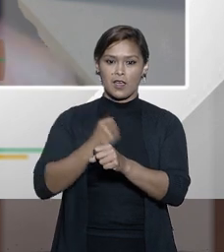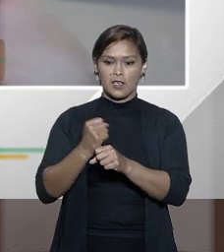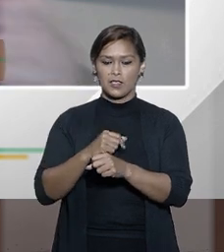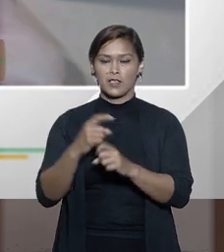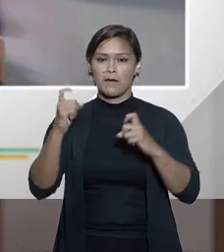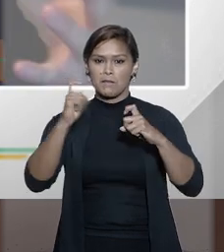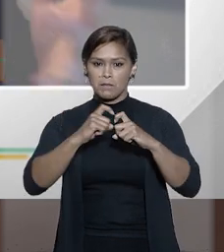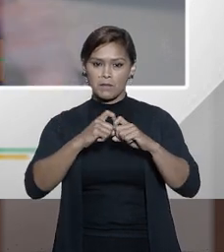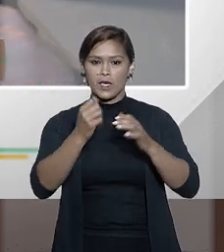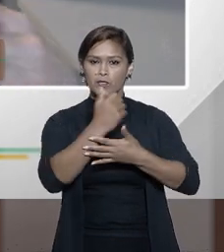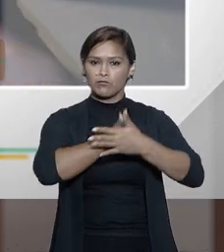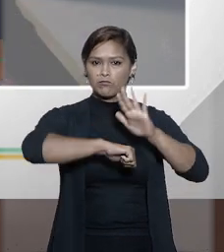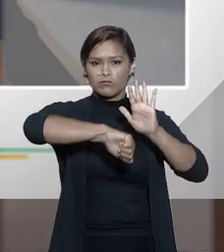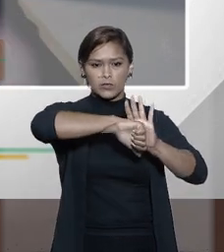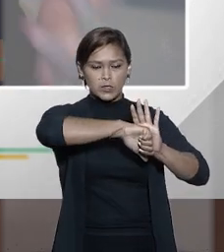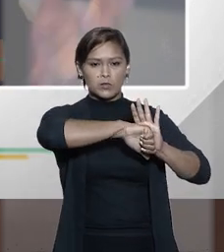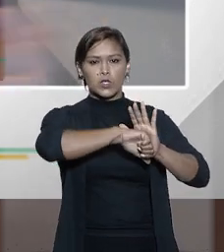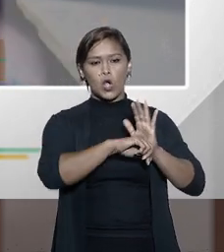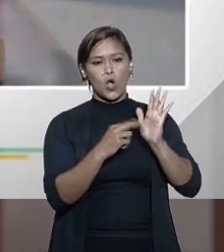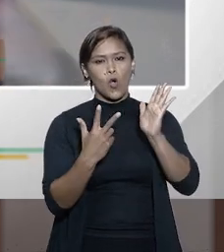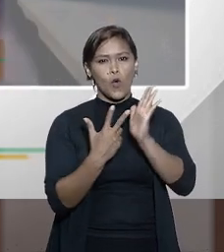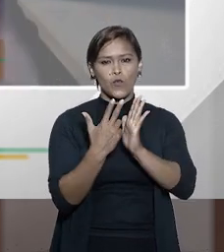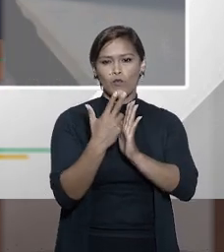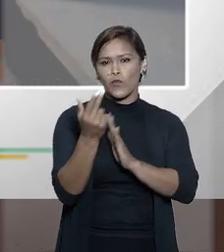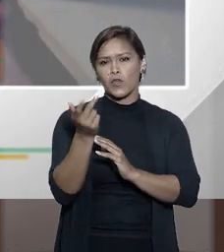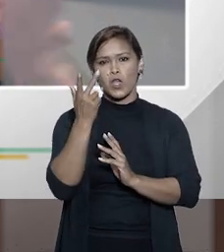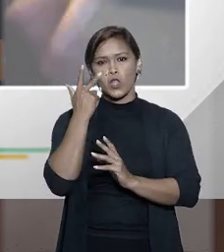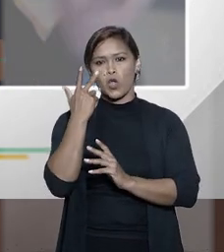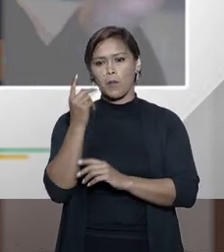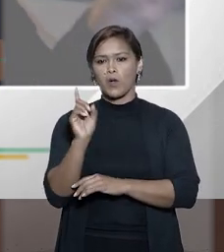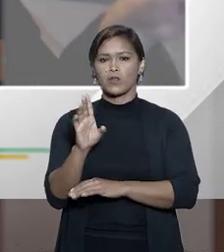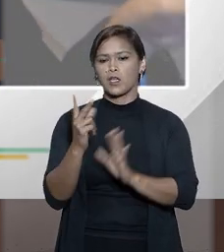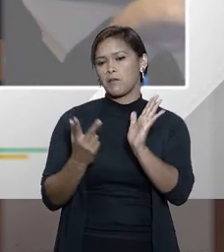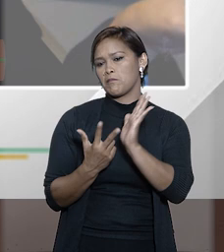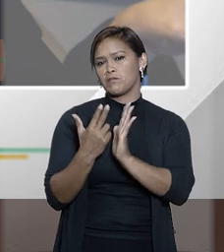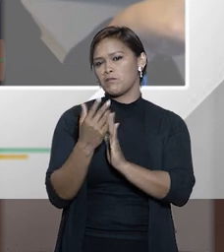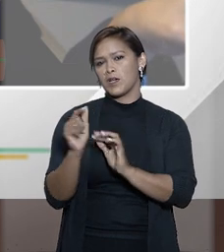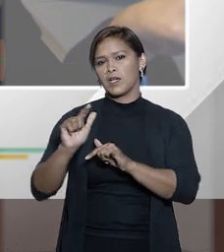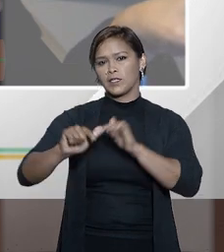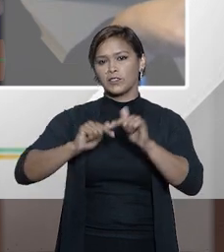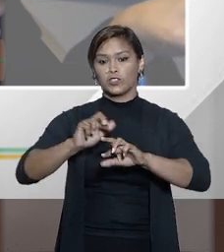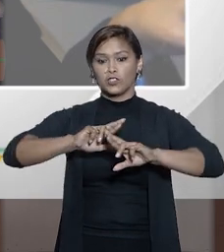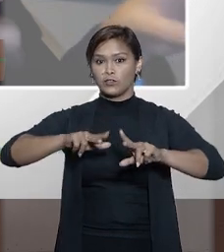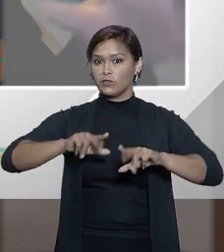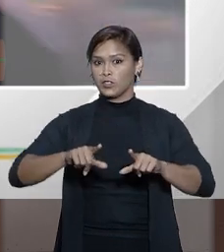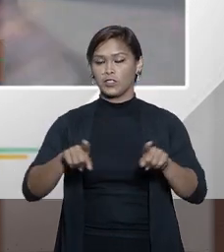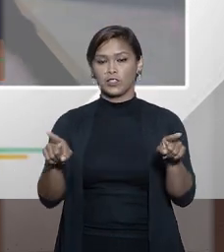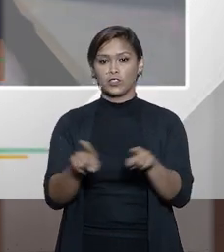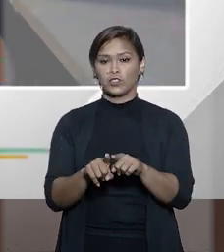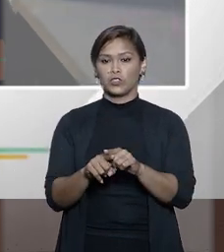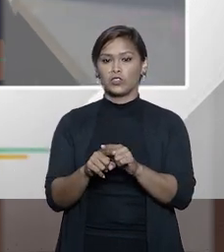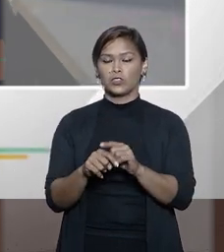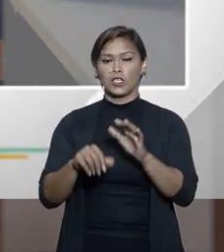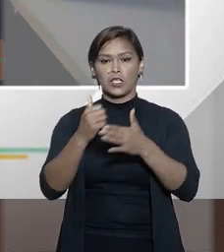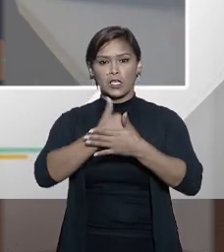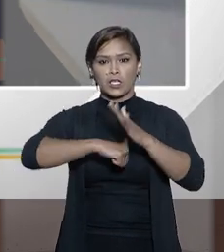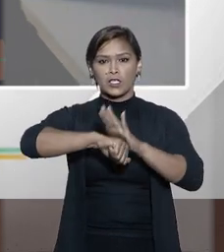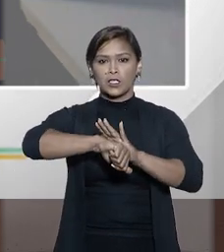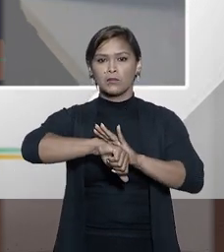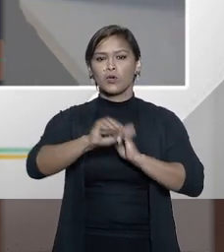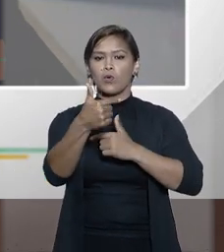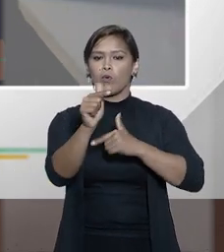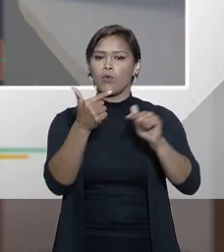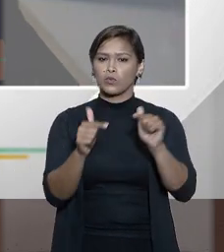indivíduo se tornou um criminoso de uma hora para outra começou a cometer crimes comuns não foram crimes no exercício da atividade médica crimes comuns